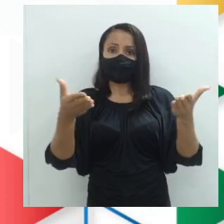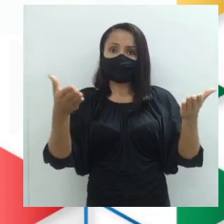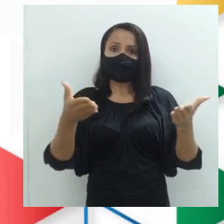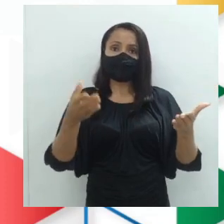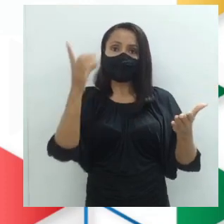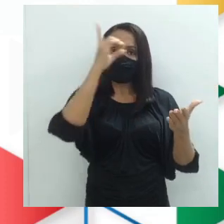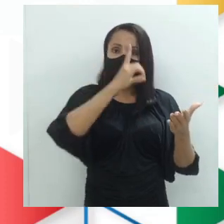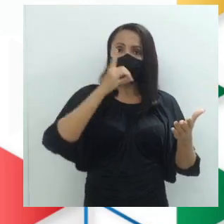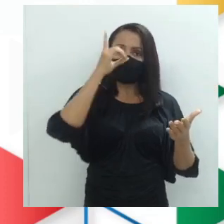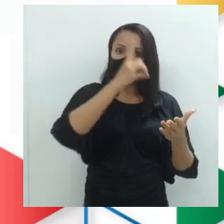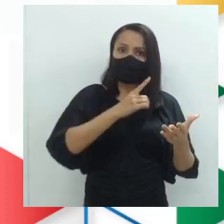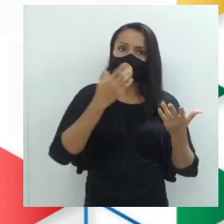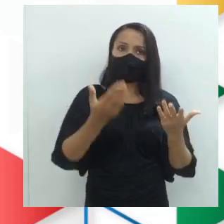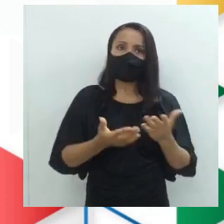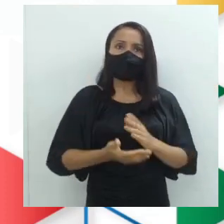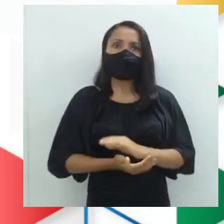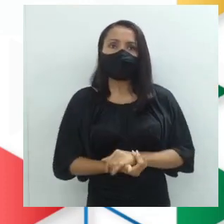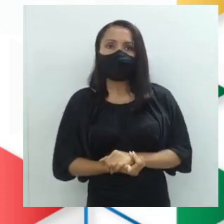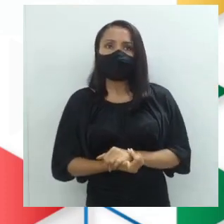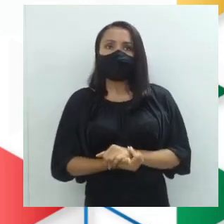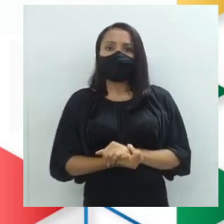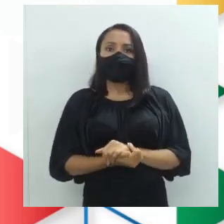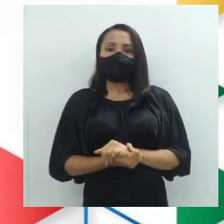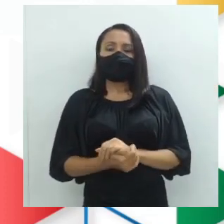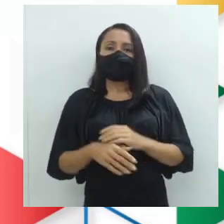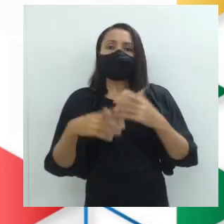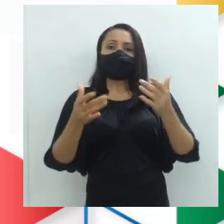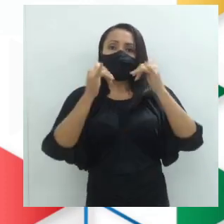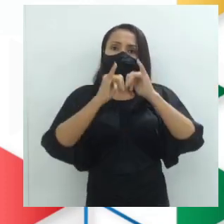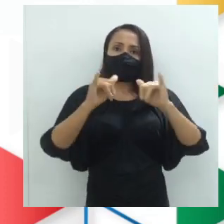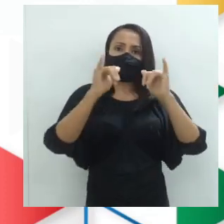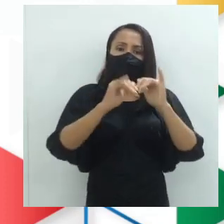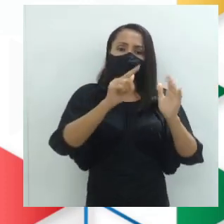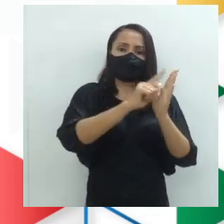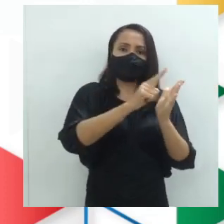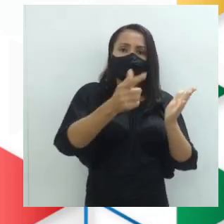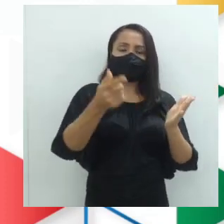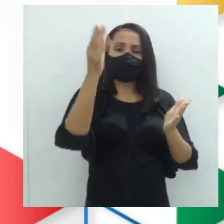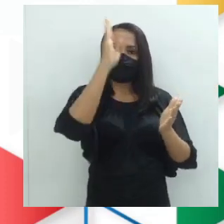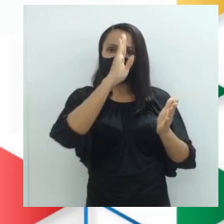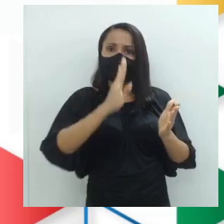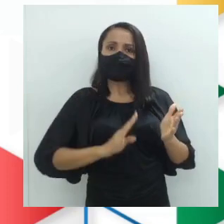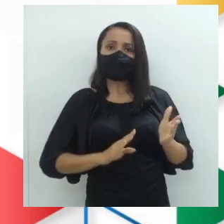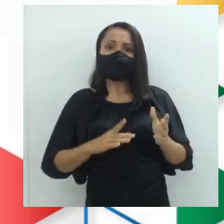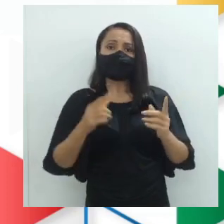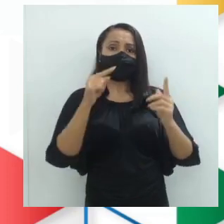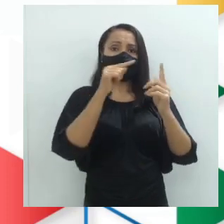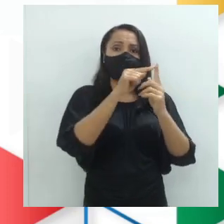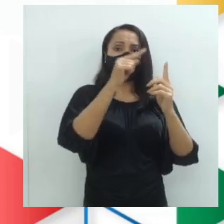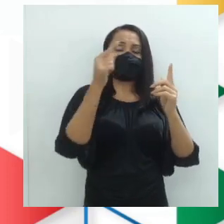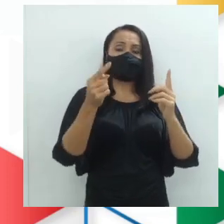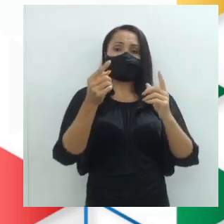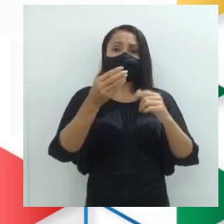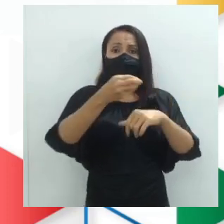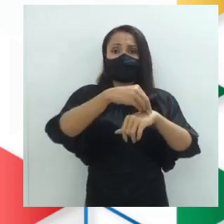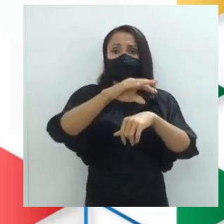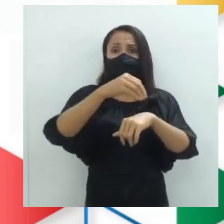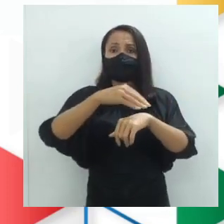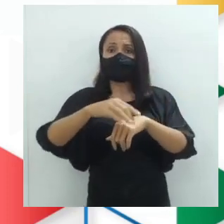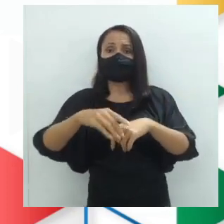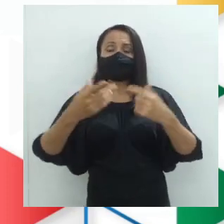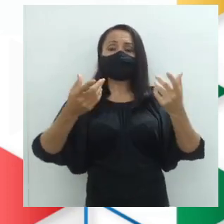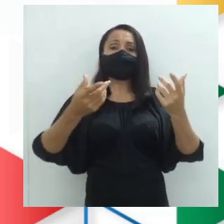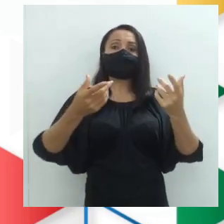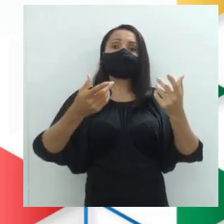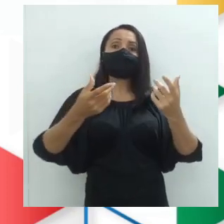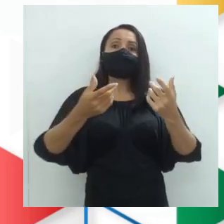A propaganda vessa sobre um caderno do Jornal do Brasil, cujo objetivo é fornecer matéria e